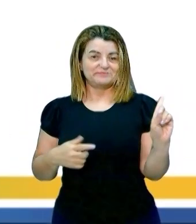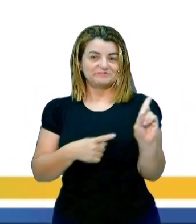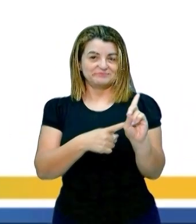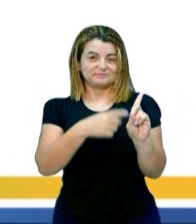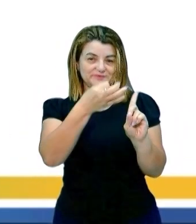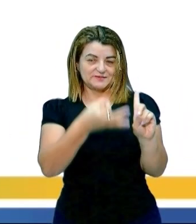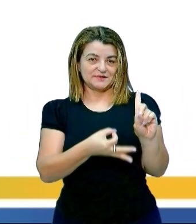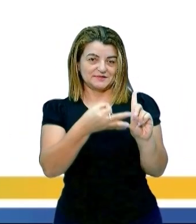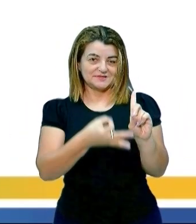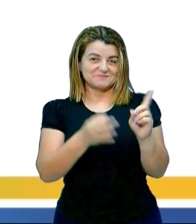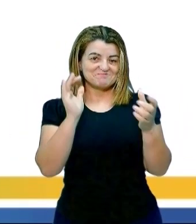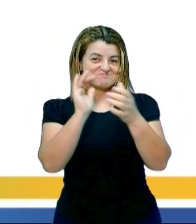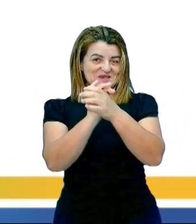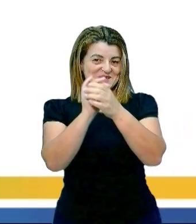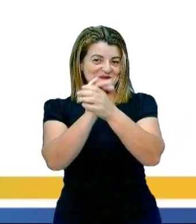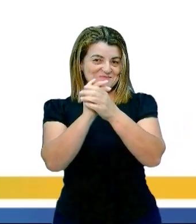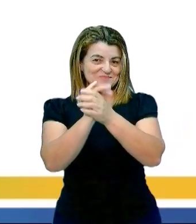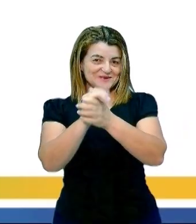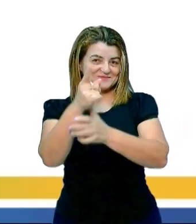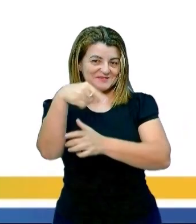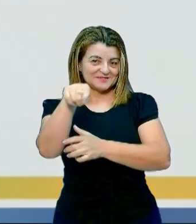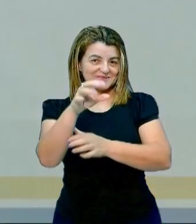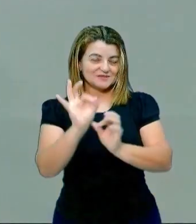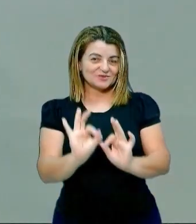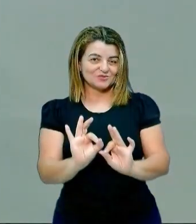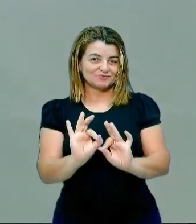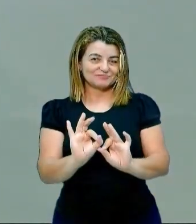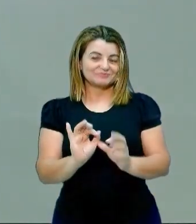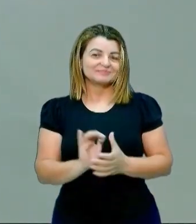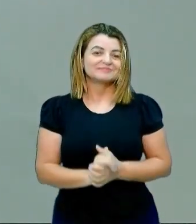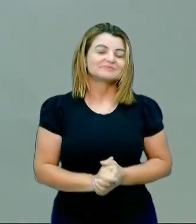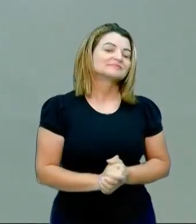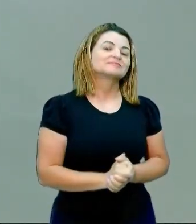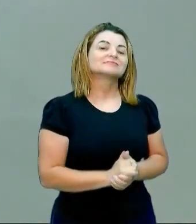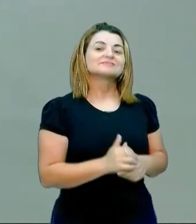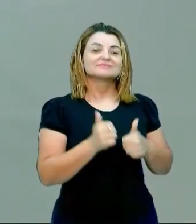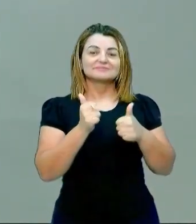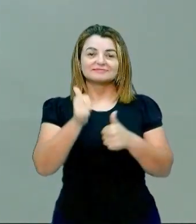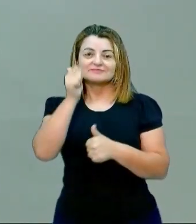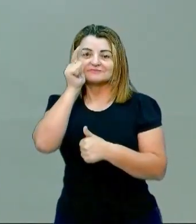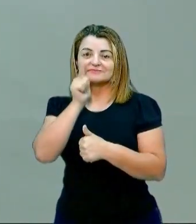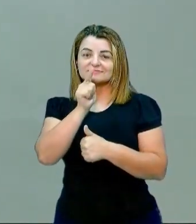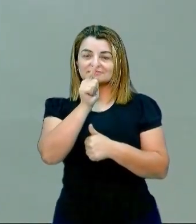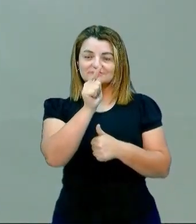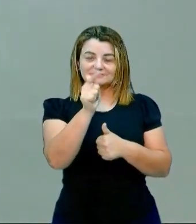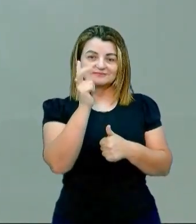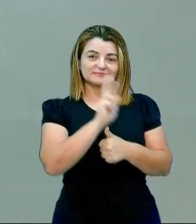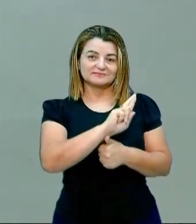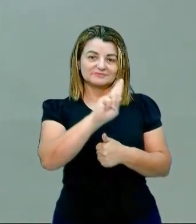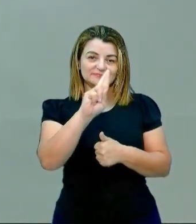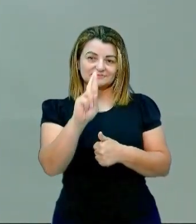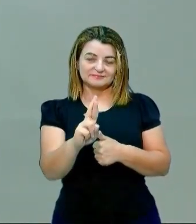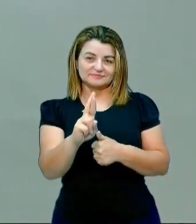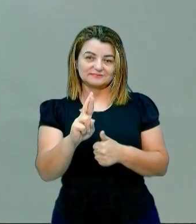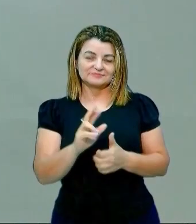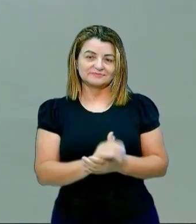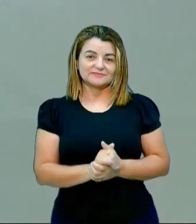Ok? Parabéns para quem acertou. Tudo certo? Estão conseguindo responder?